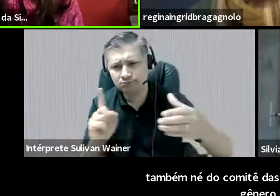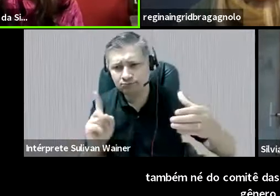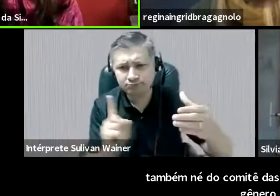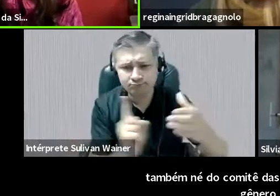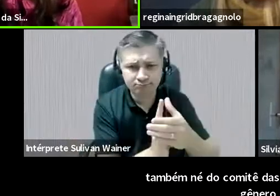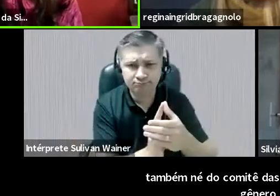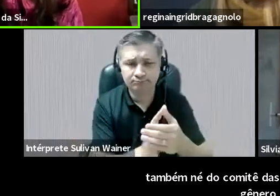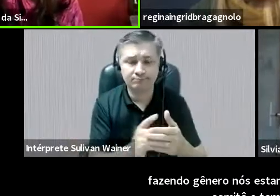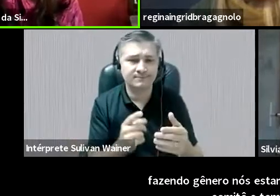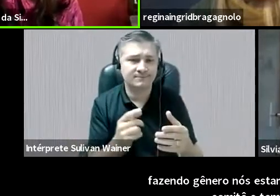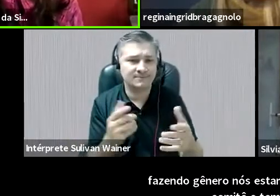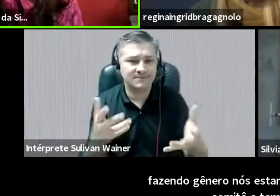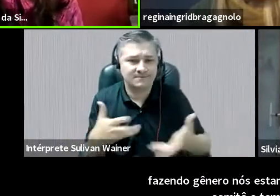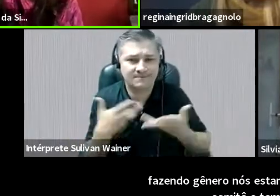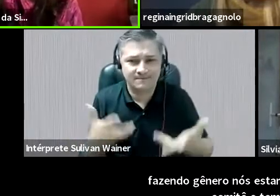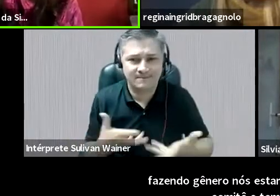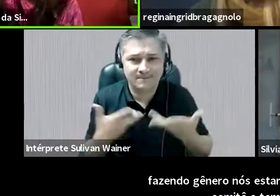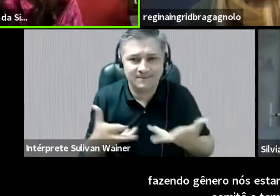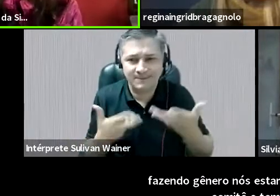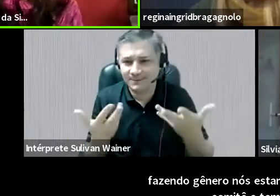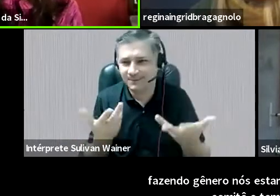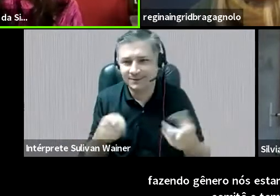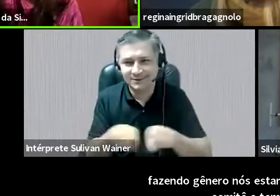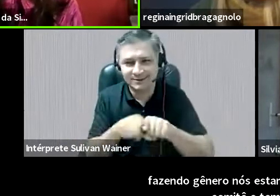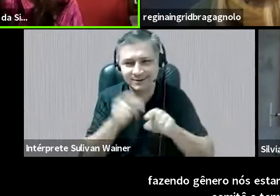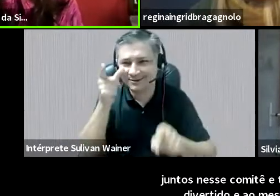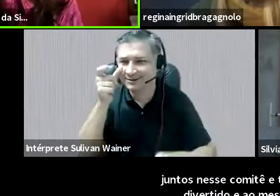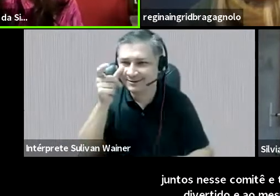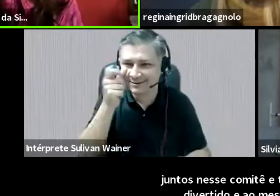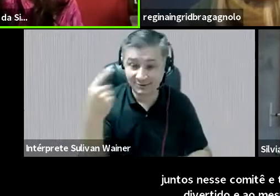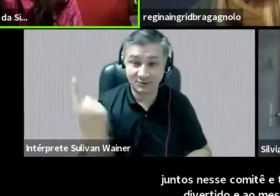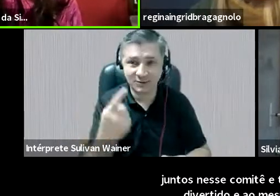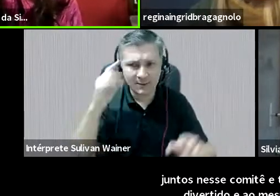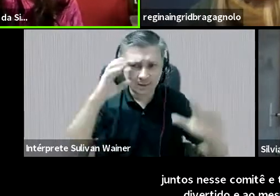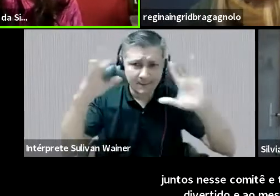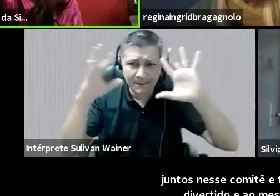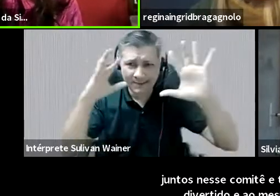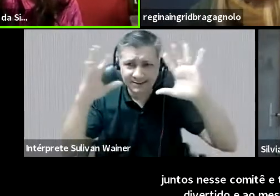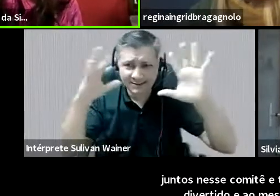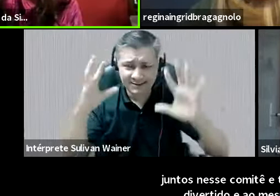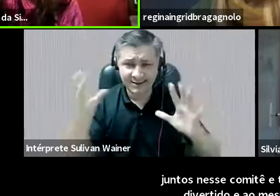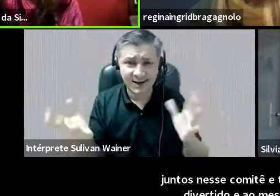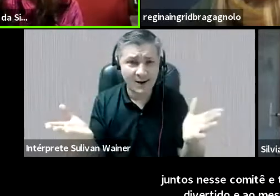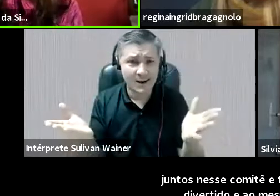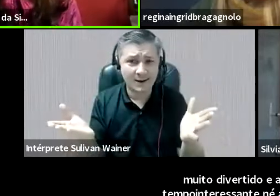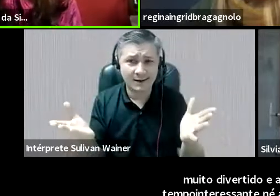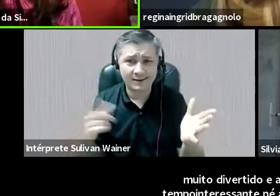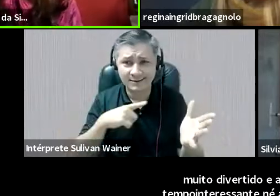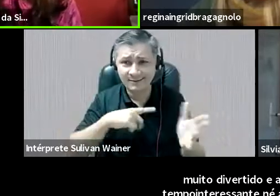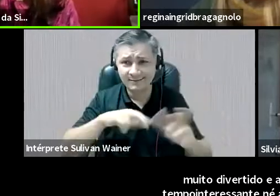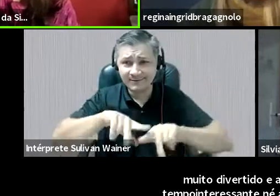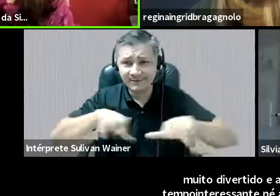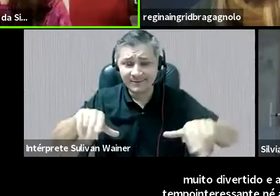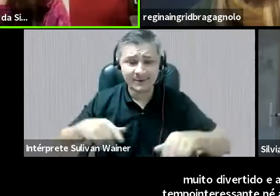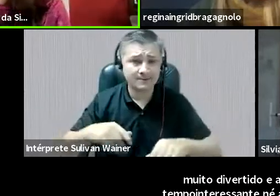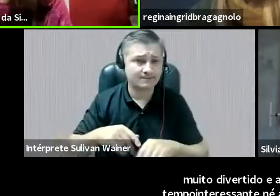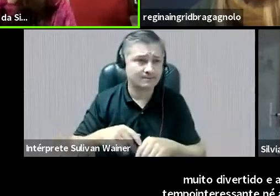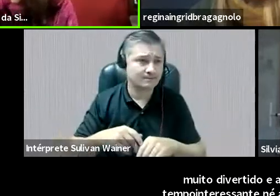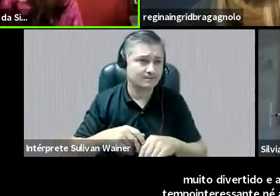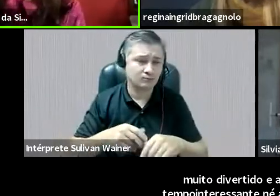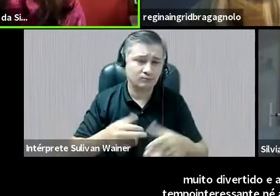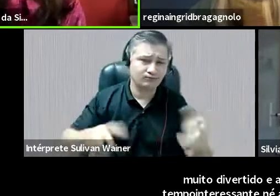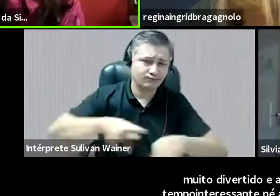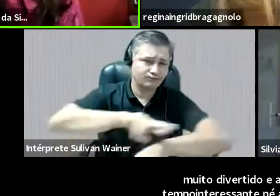ao mesmo tempo, interessante a gente pensar nessa diversidade dentro do próprio Fazendo